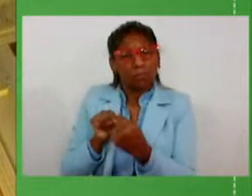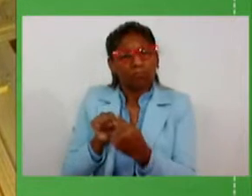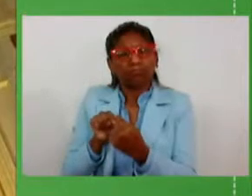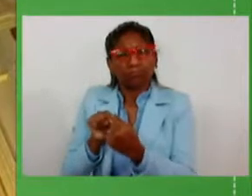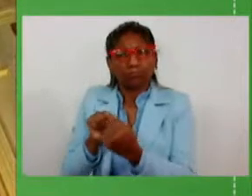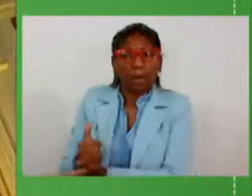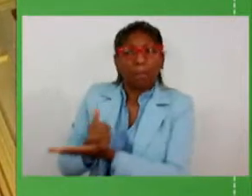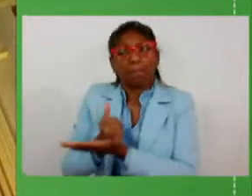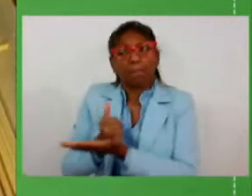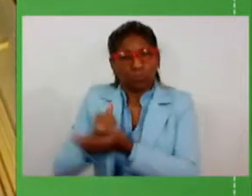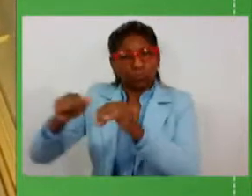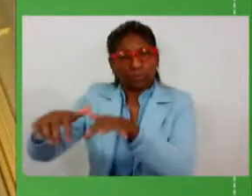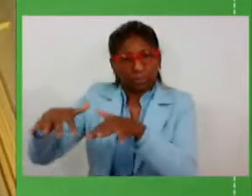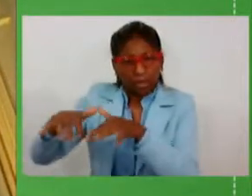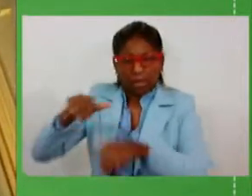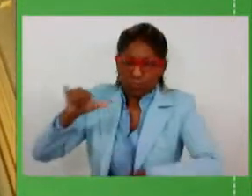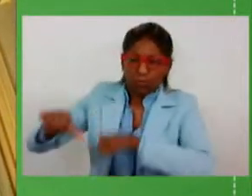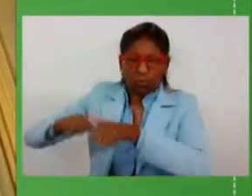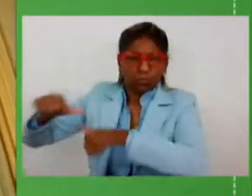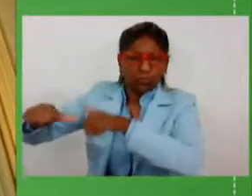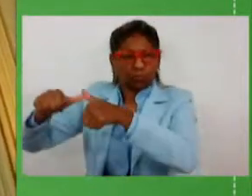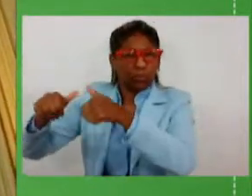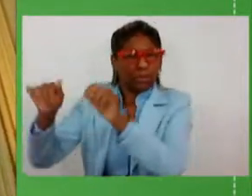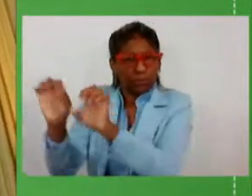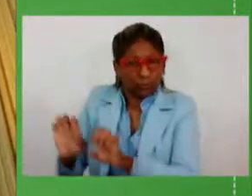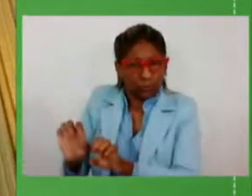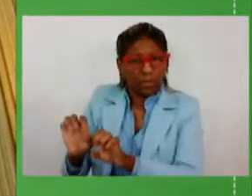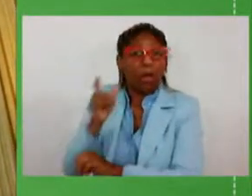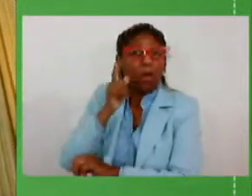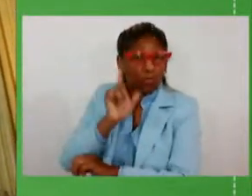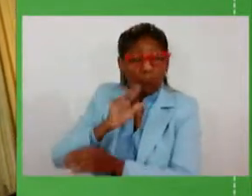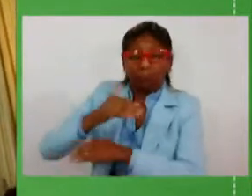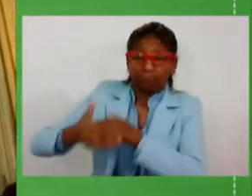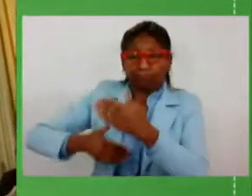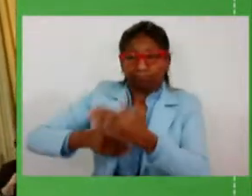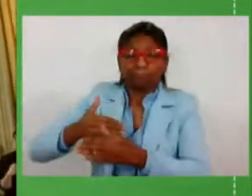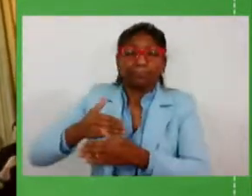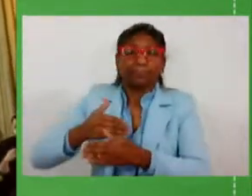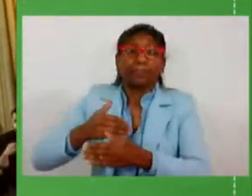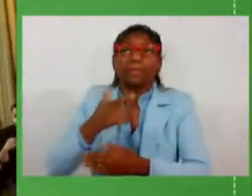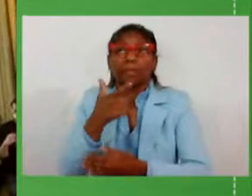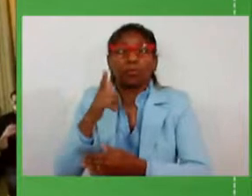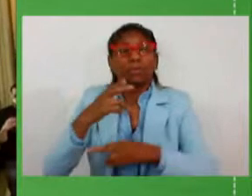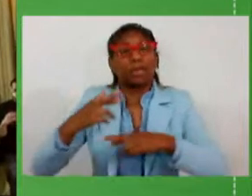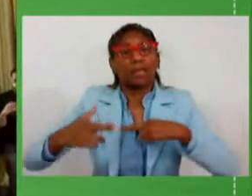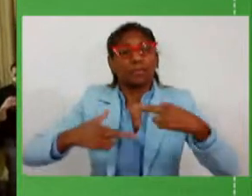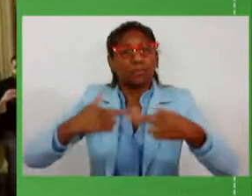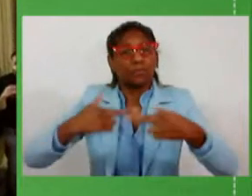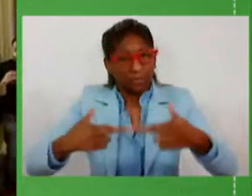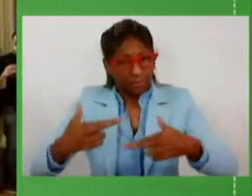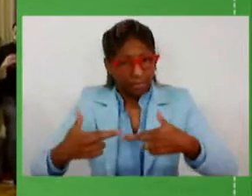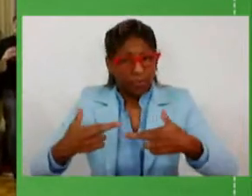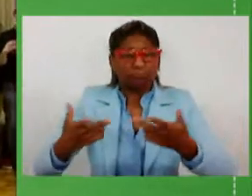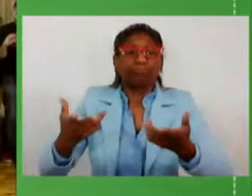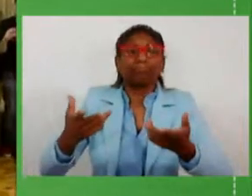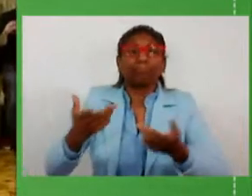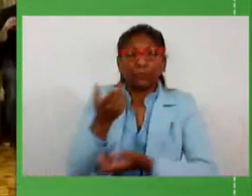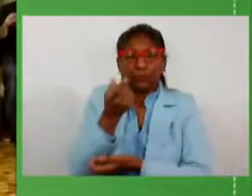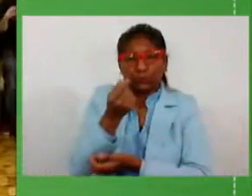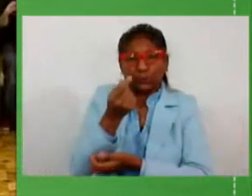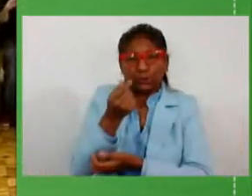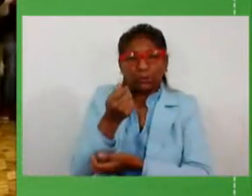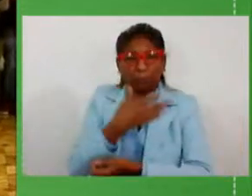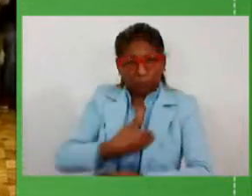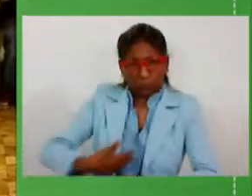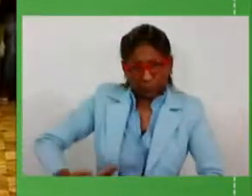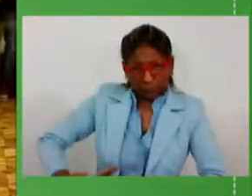para mudanças estruturais, o início de processo de reestruturação da máquina pública, e nós buscamos